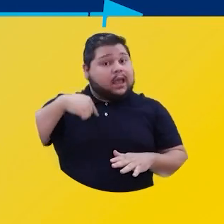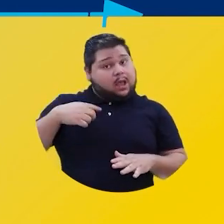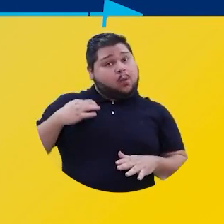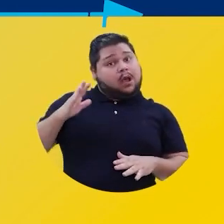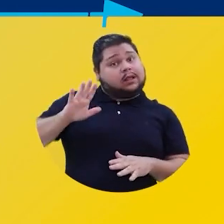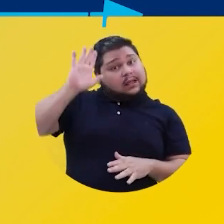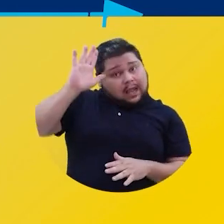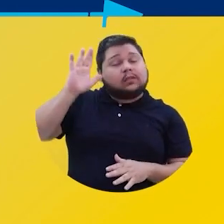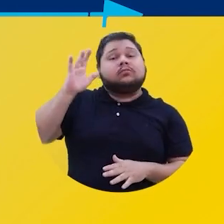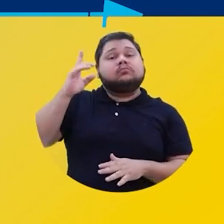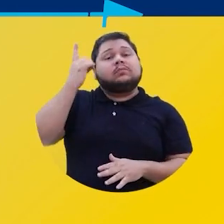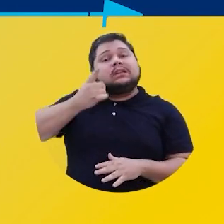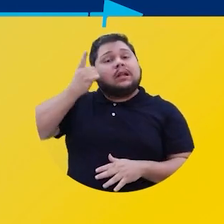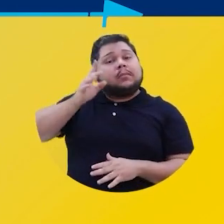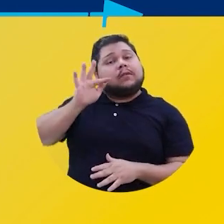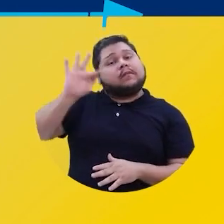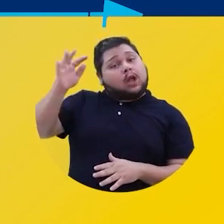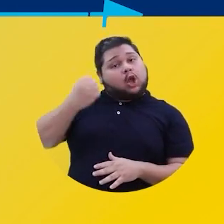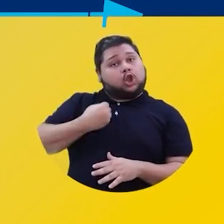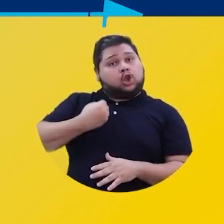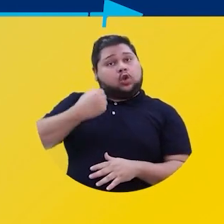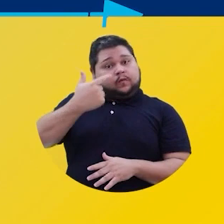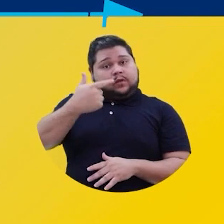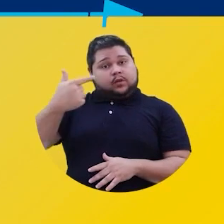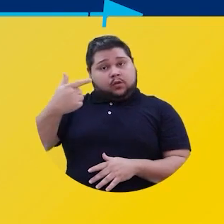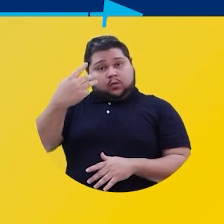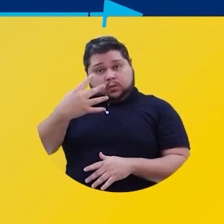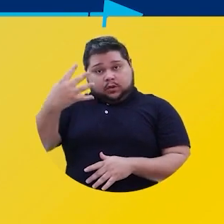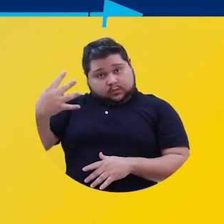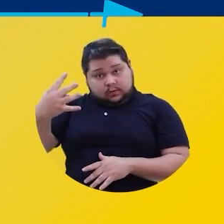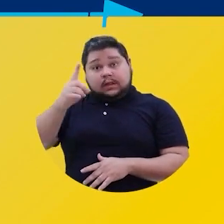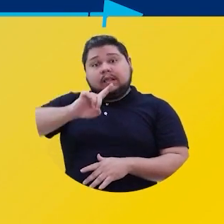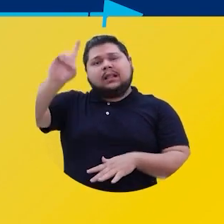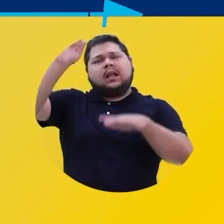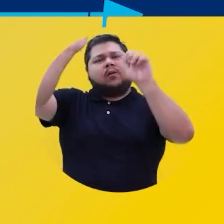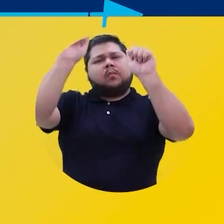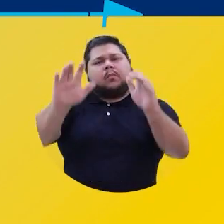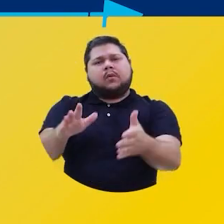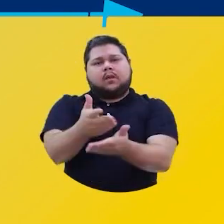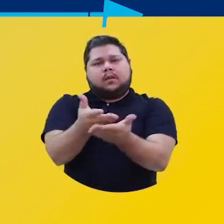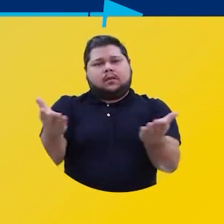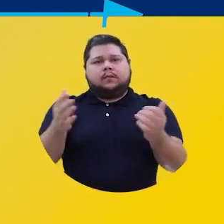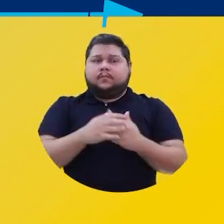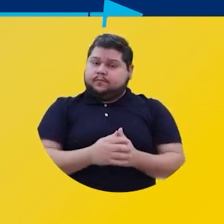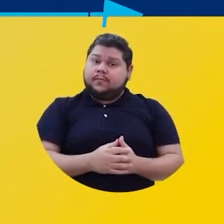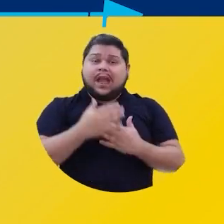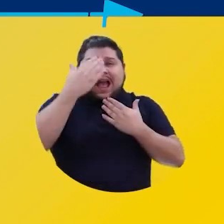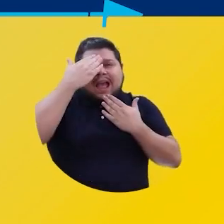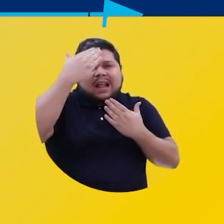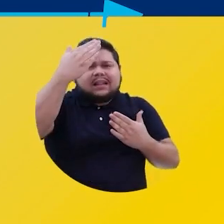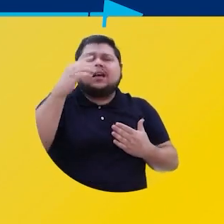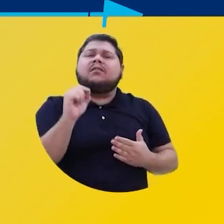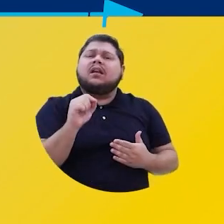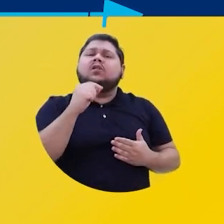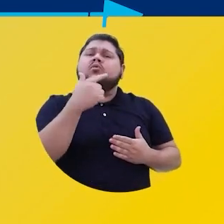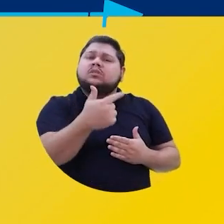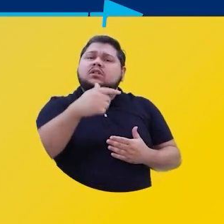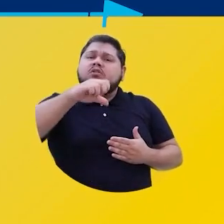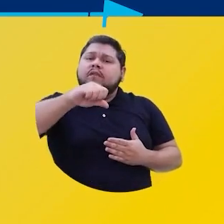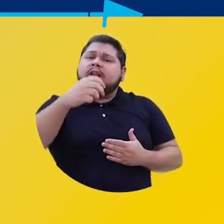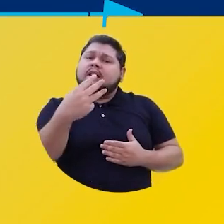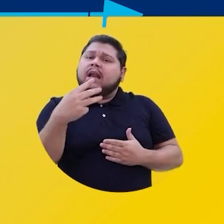a deputado federal, com o número 2244. Que Deus abençoe a todos. Agradeço os